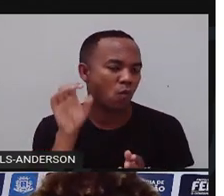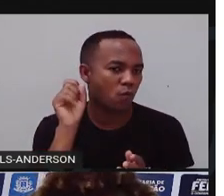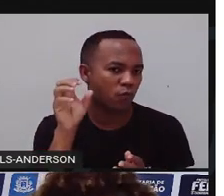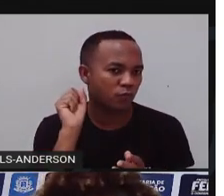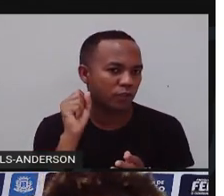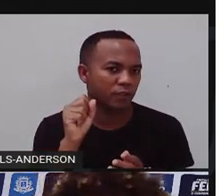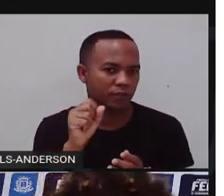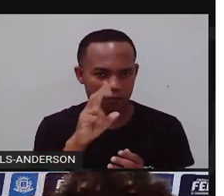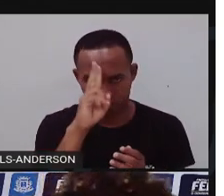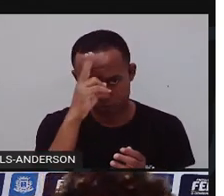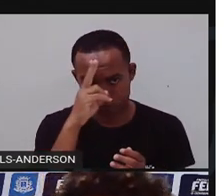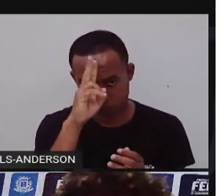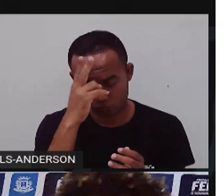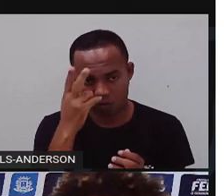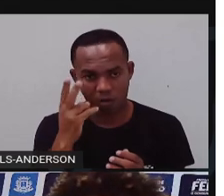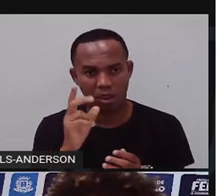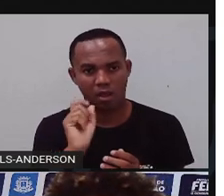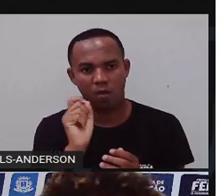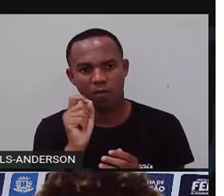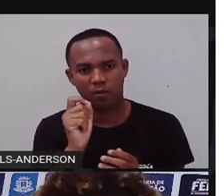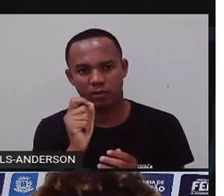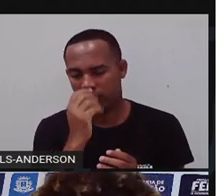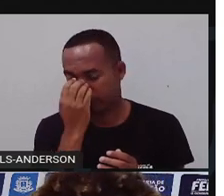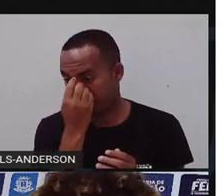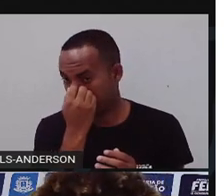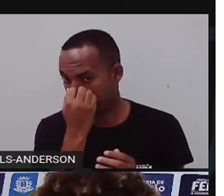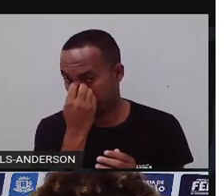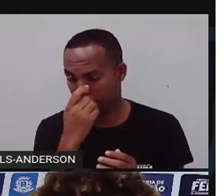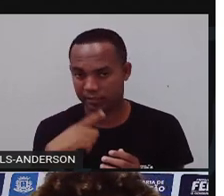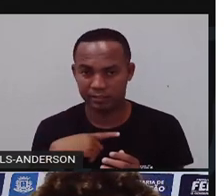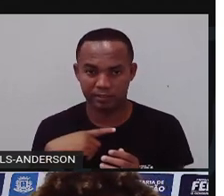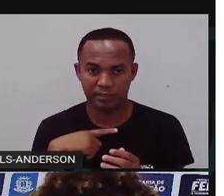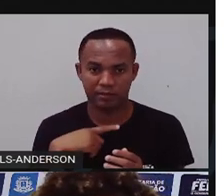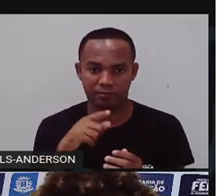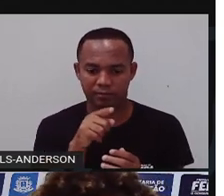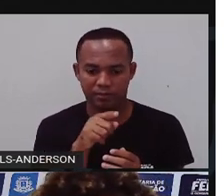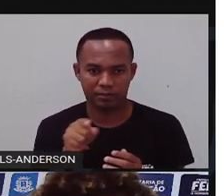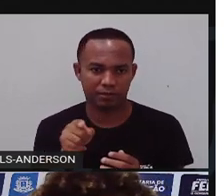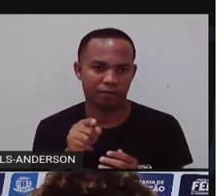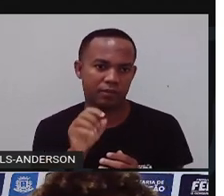historinha. Onde aparece muito esse travessão, tá?